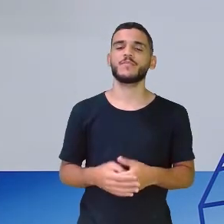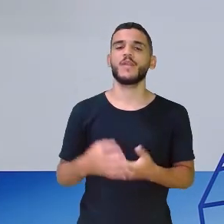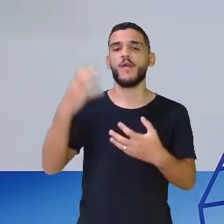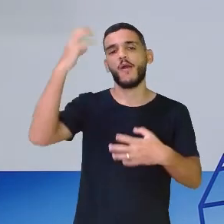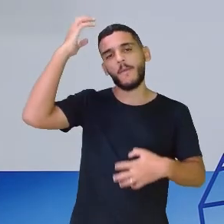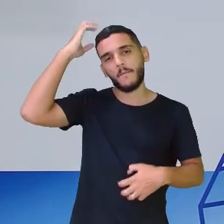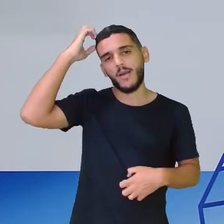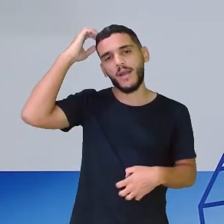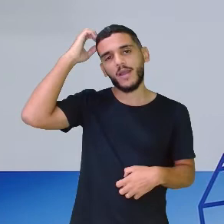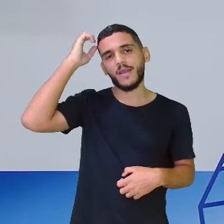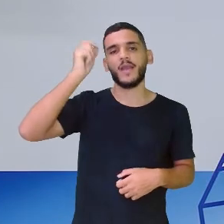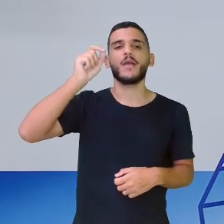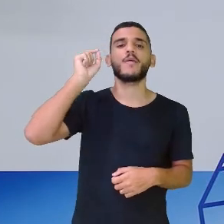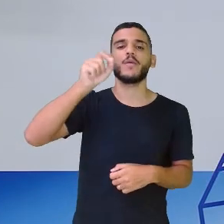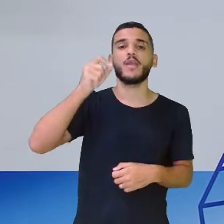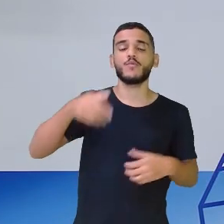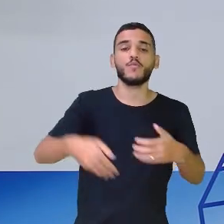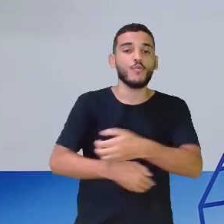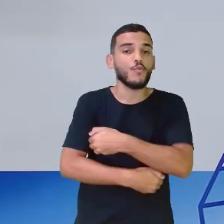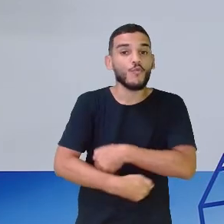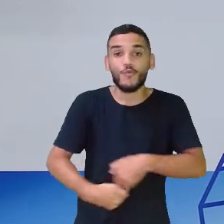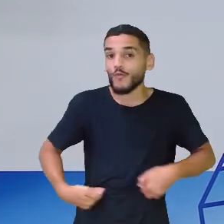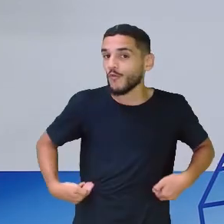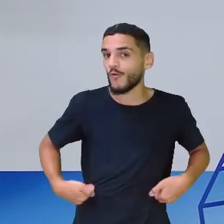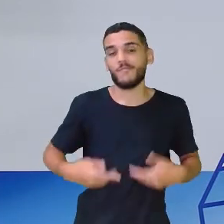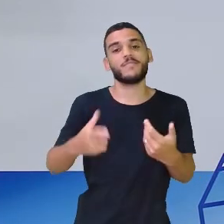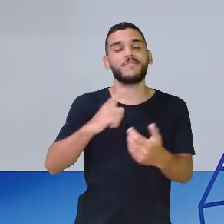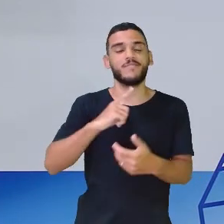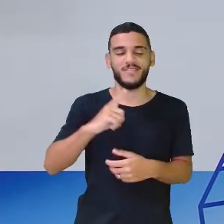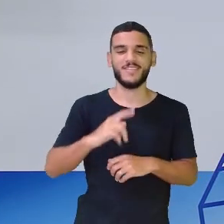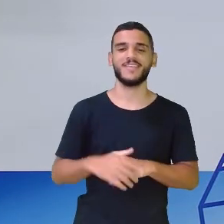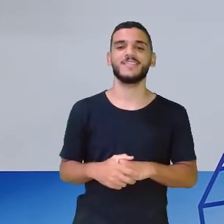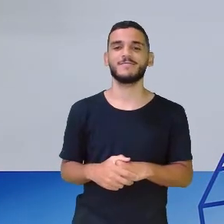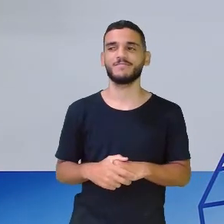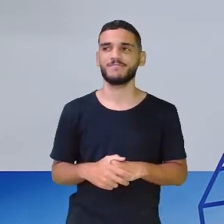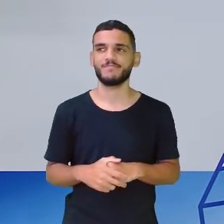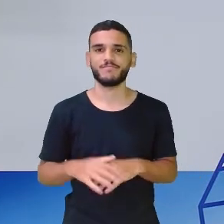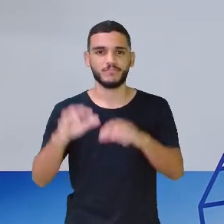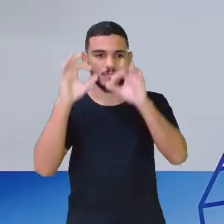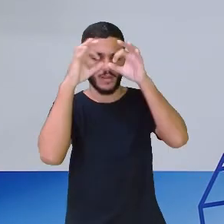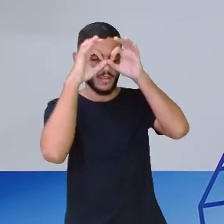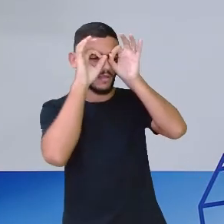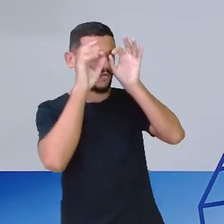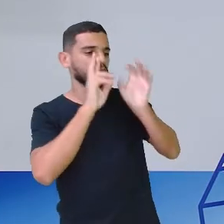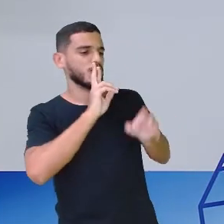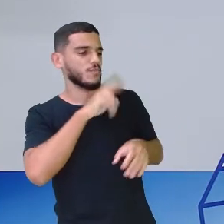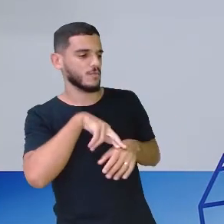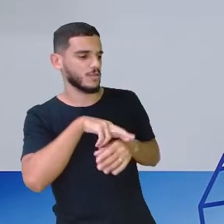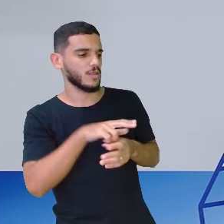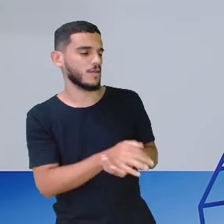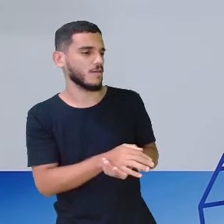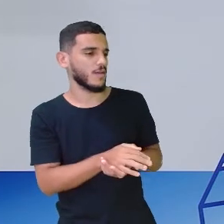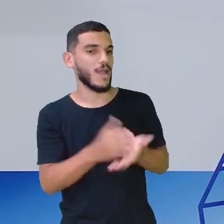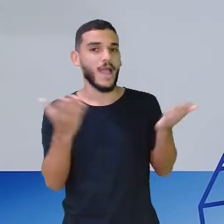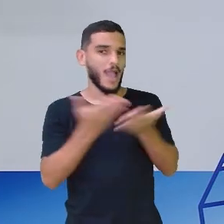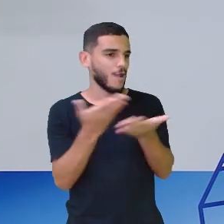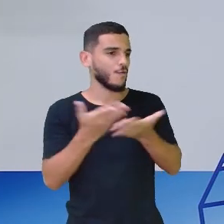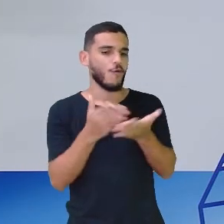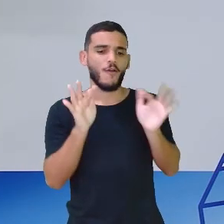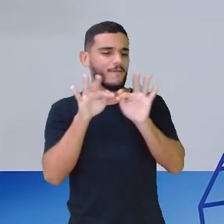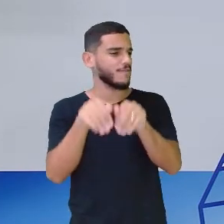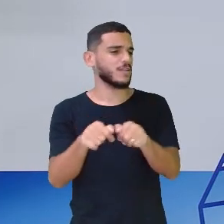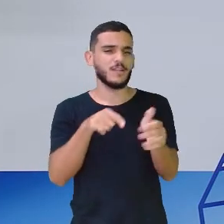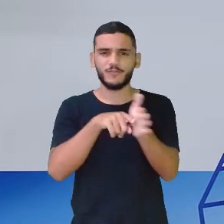bichinho era esfomeado mesmo. E a coruja disse, o mistério chega ao